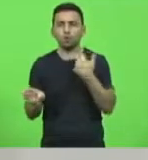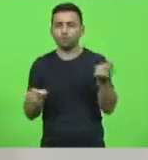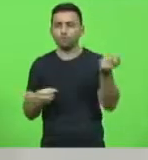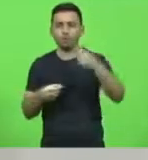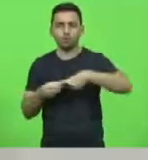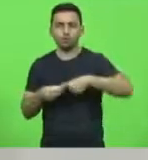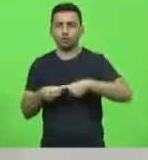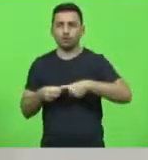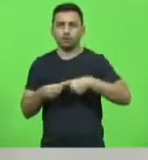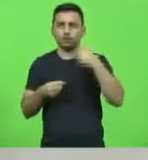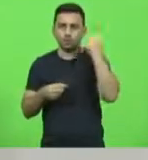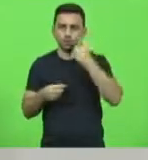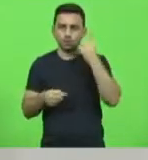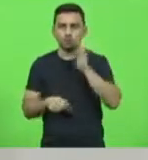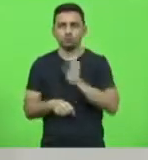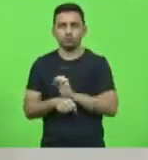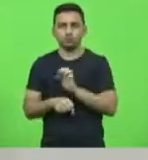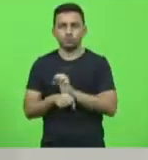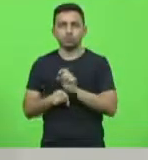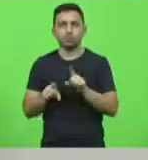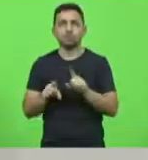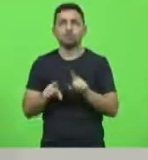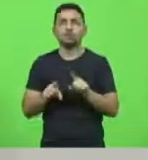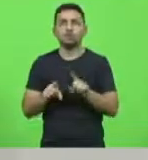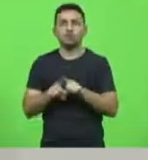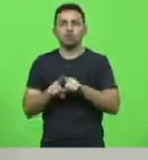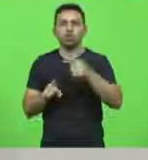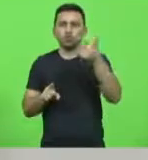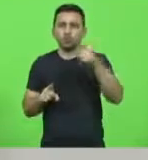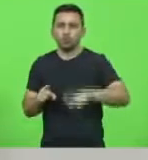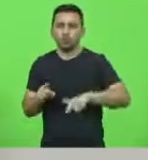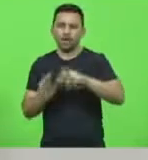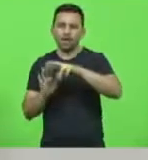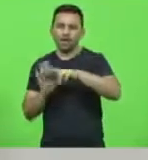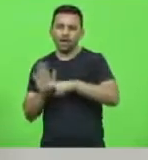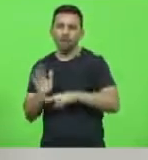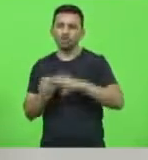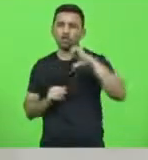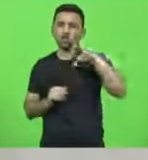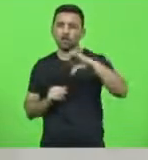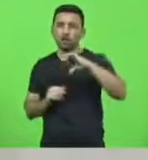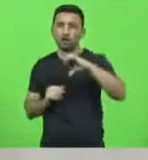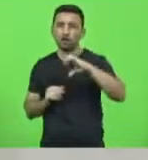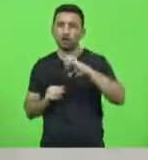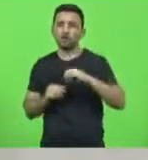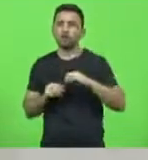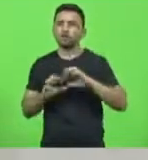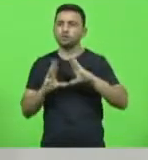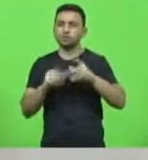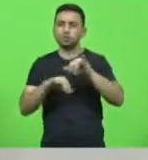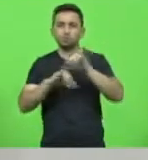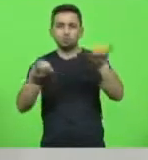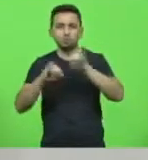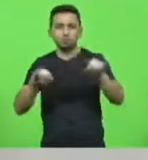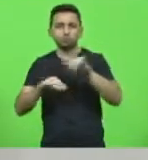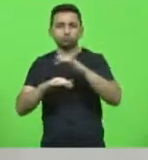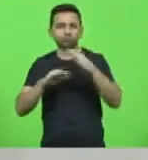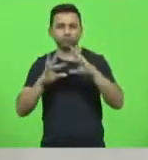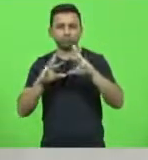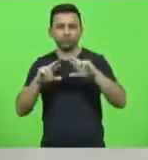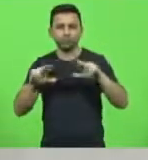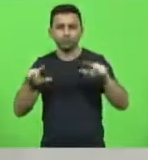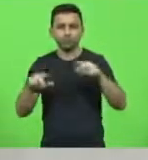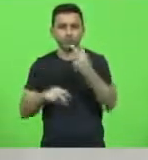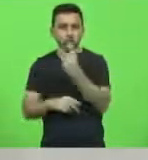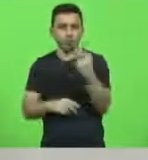cargo de deputado estadual, estabeleceu nove medidas restritivas. A imprensa catarinense noticiou no dia 22 de